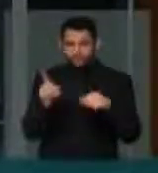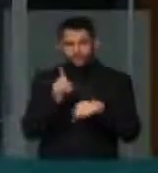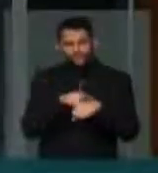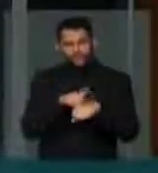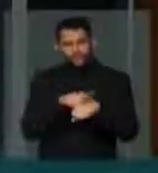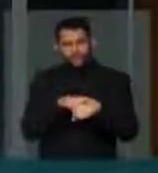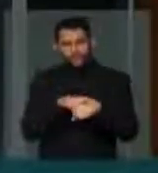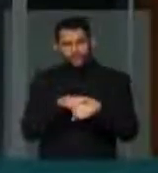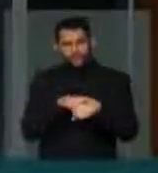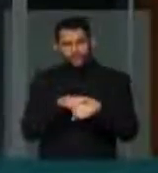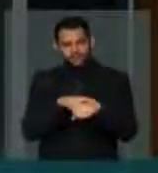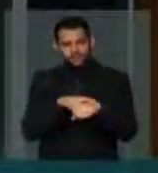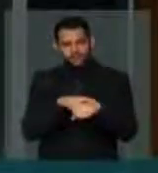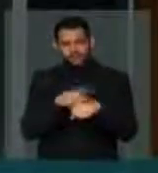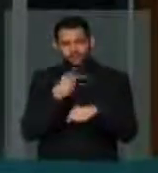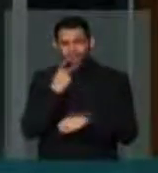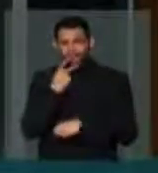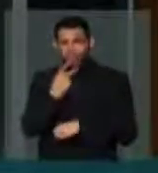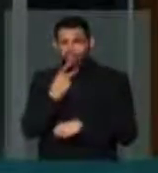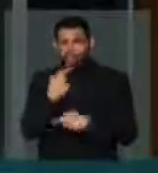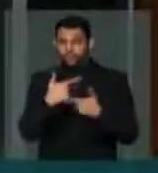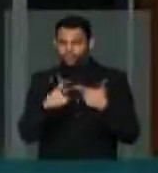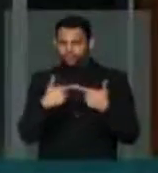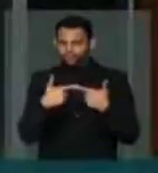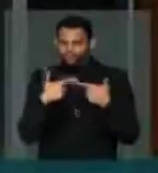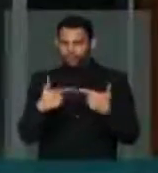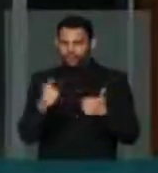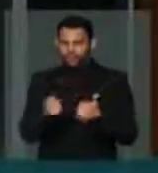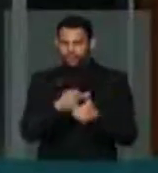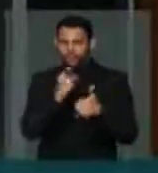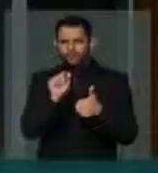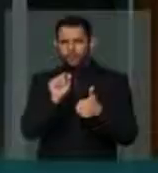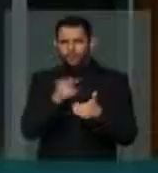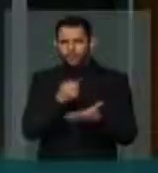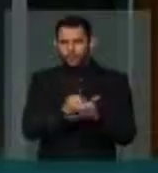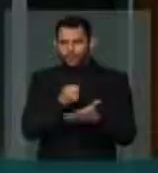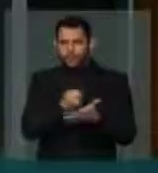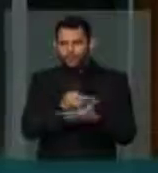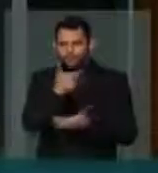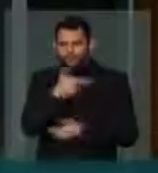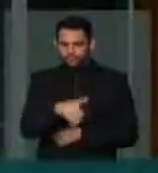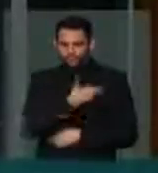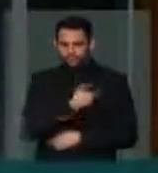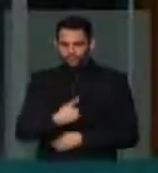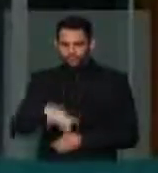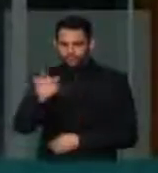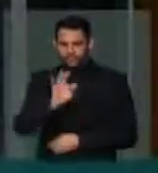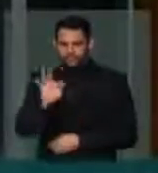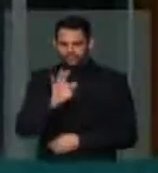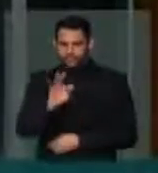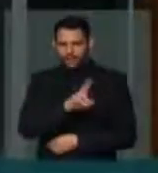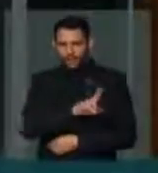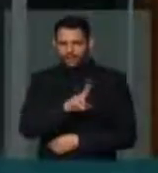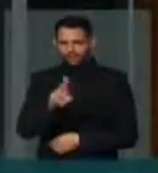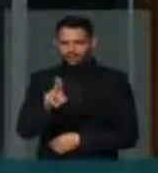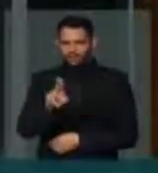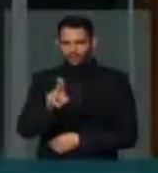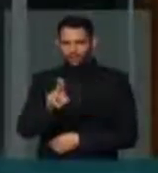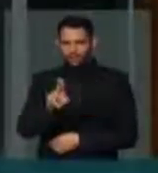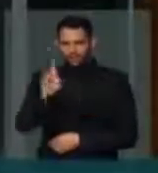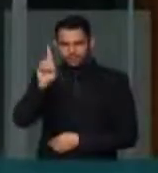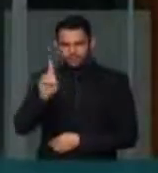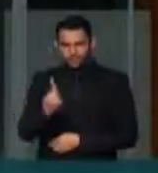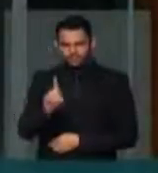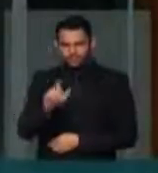também de sinalizar novos desafios. E a primeira delas é cobrar mais uma vez aqui do governo federal a nomeação da